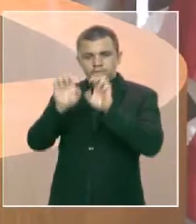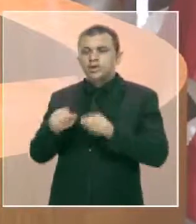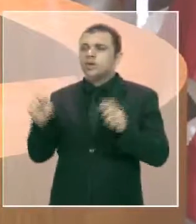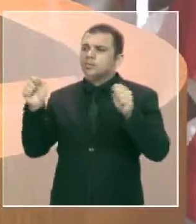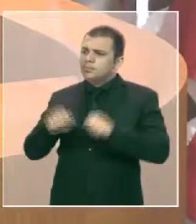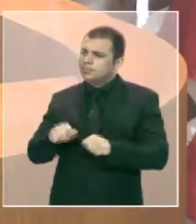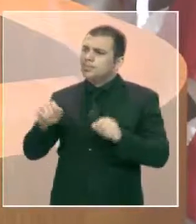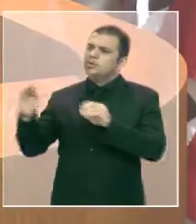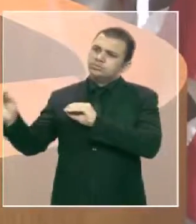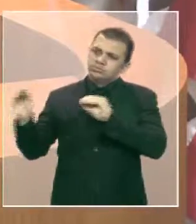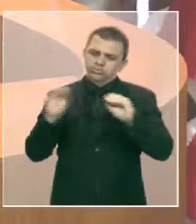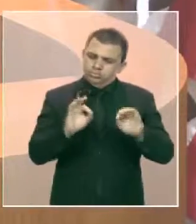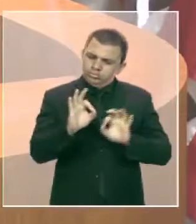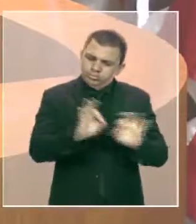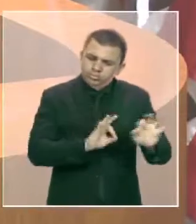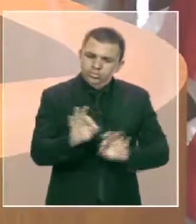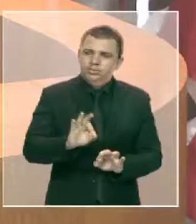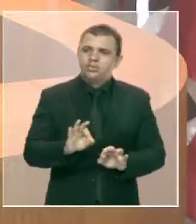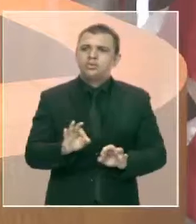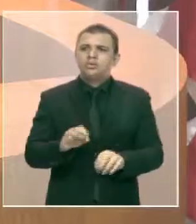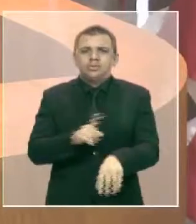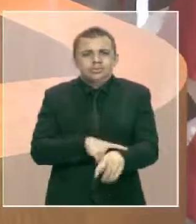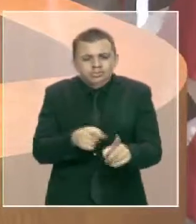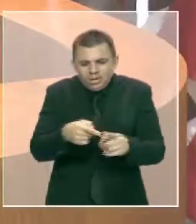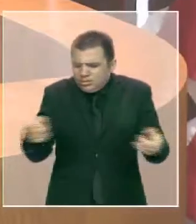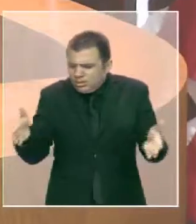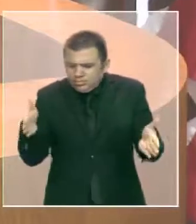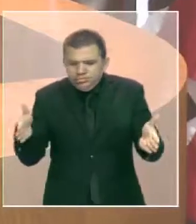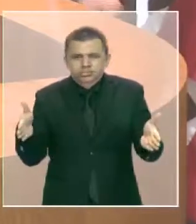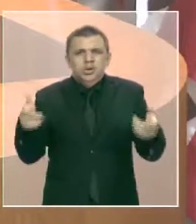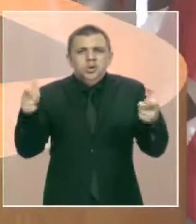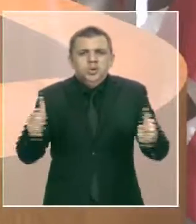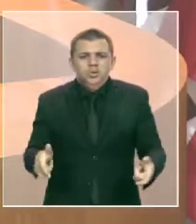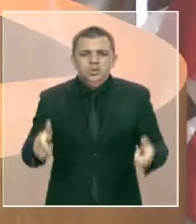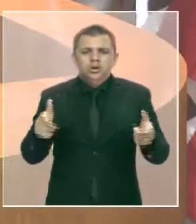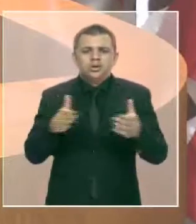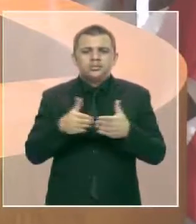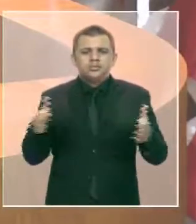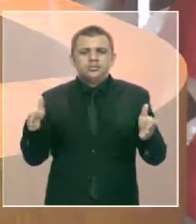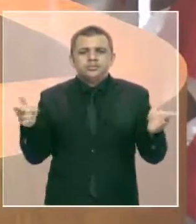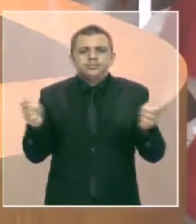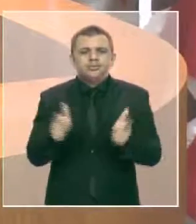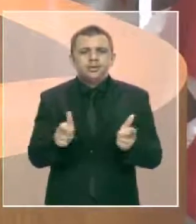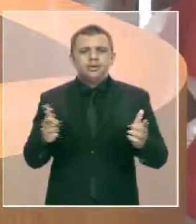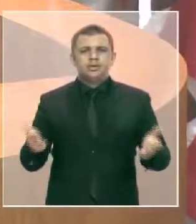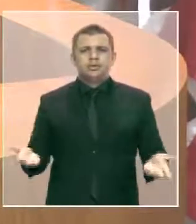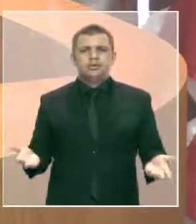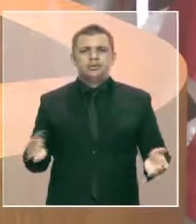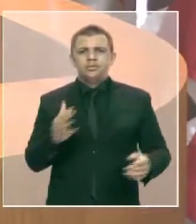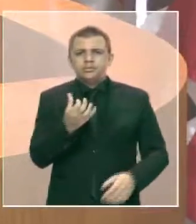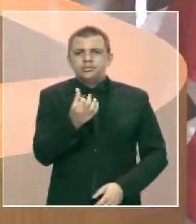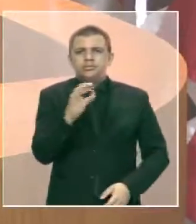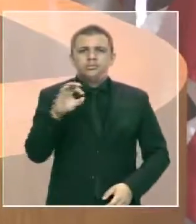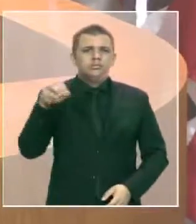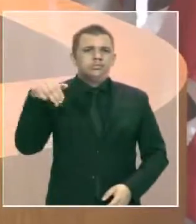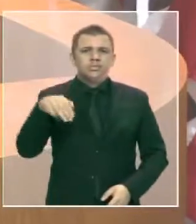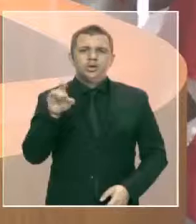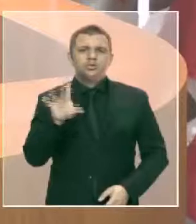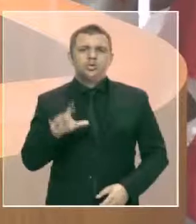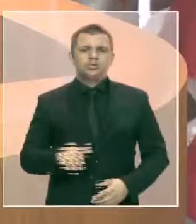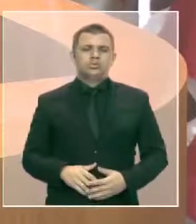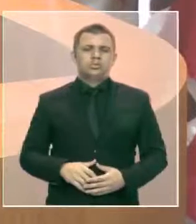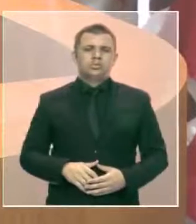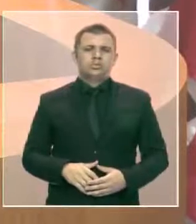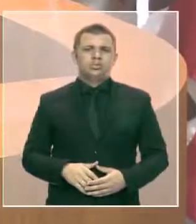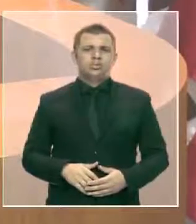um trecho de apenas 600 metros, para que possa evitar transtornos maiores, principalmente,